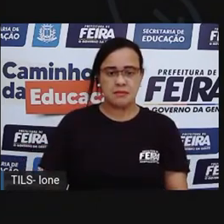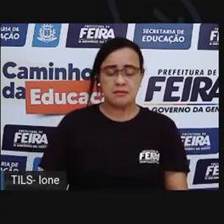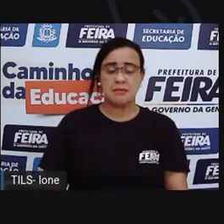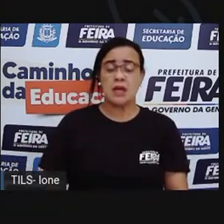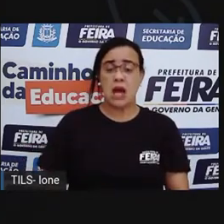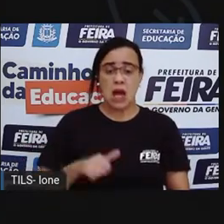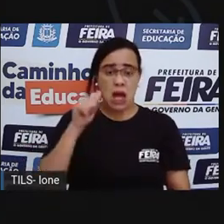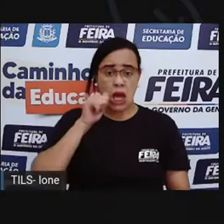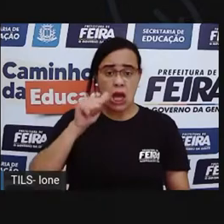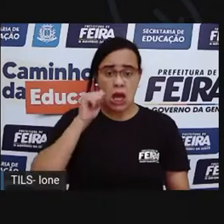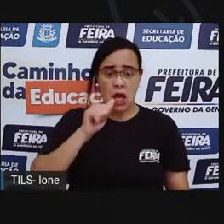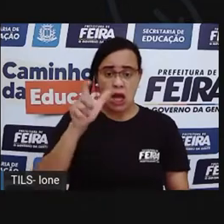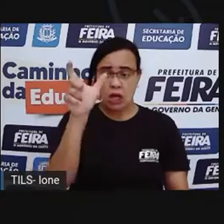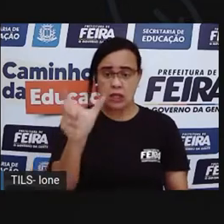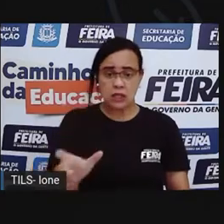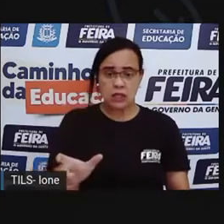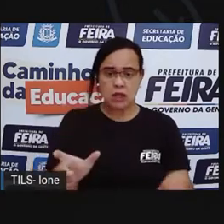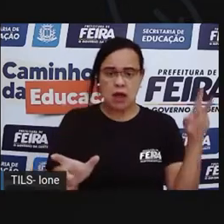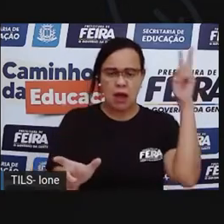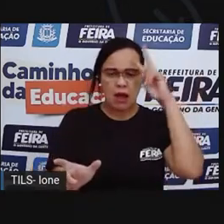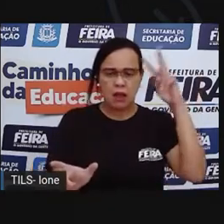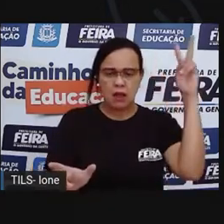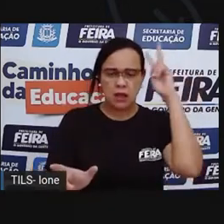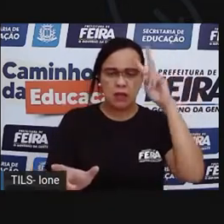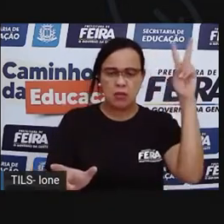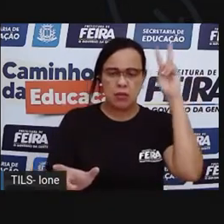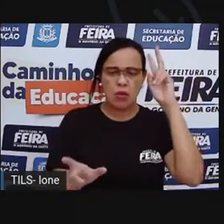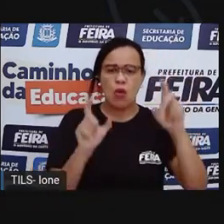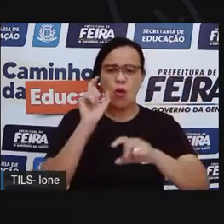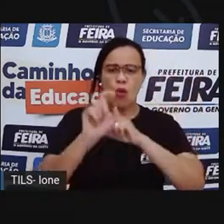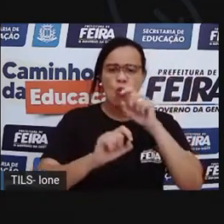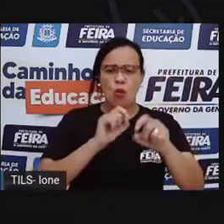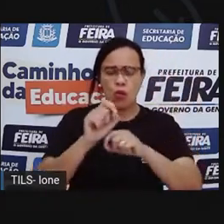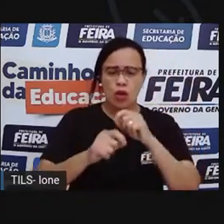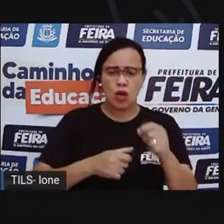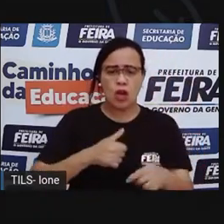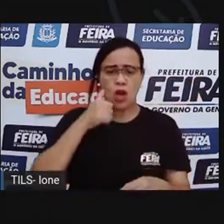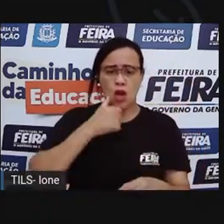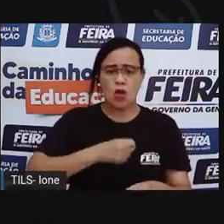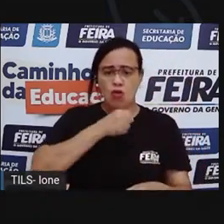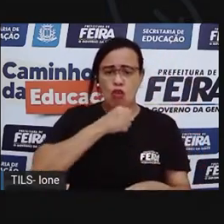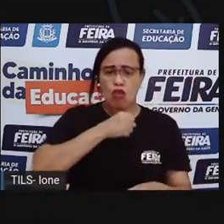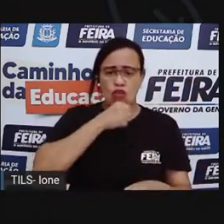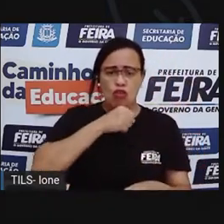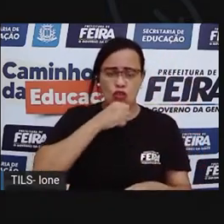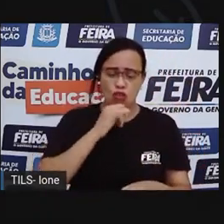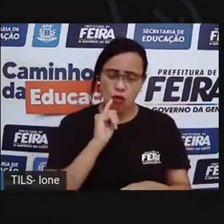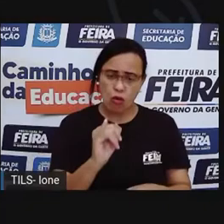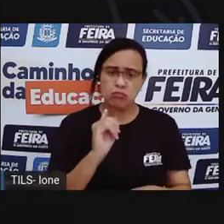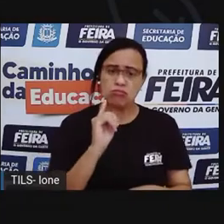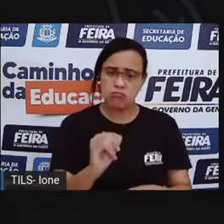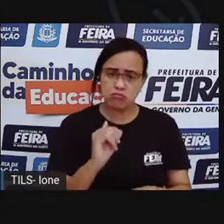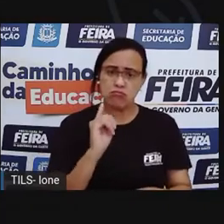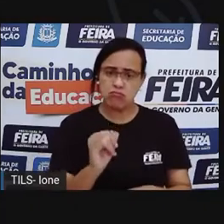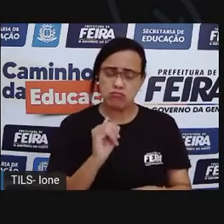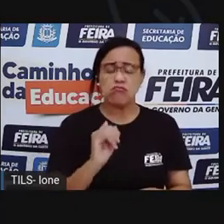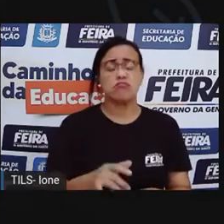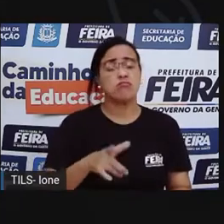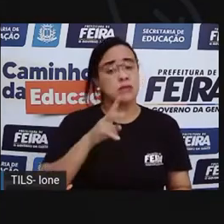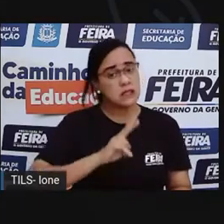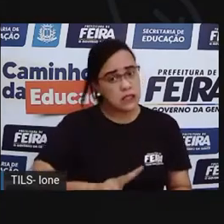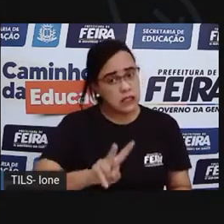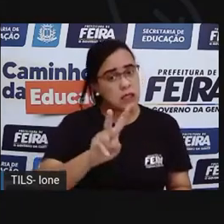Cecília, então, lembrou de uma coisa que sua avó sempre lhe dizia rindo. Minha